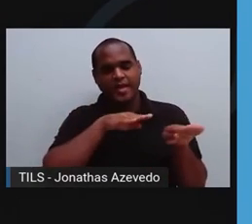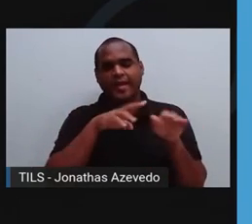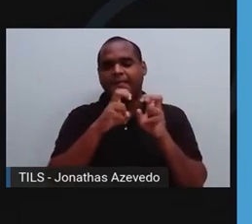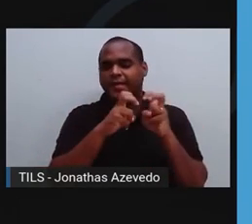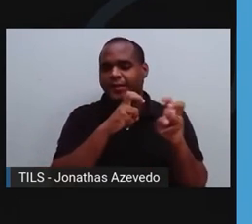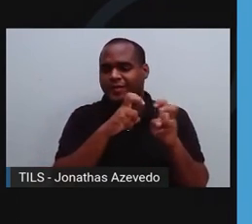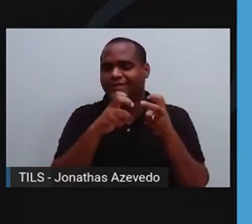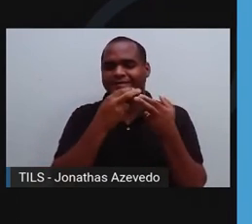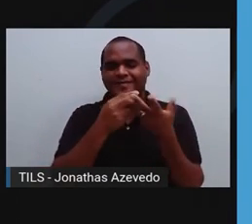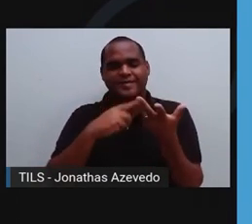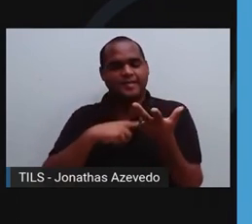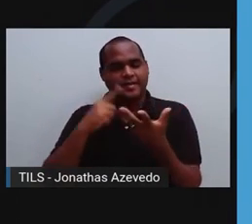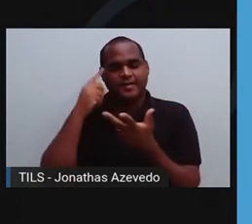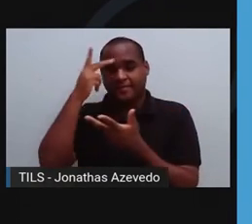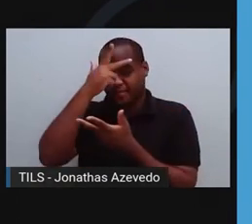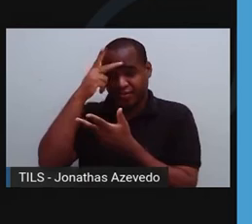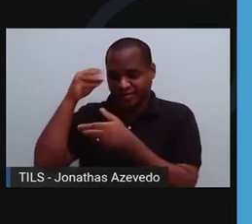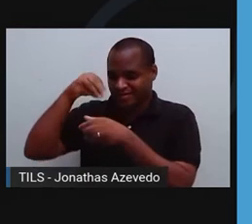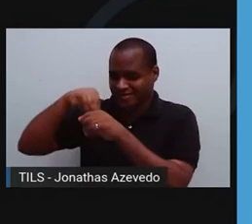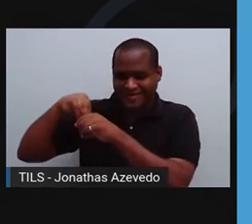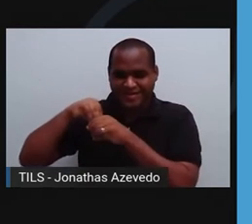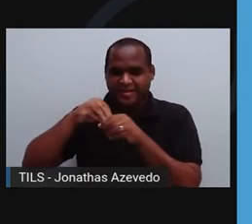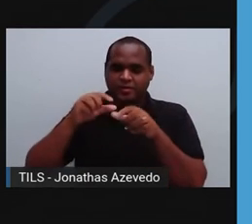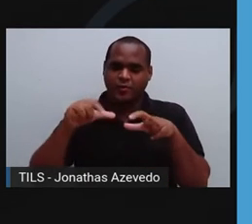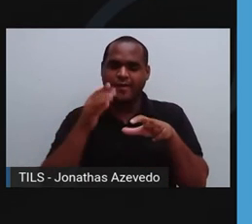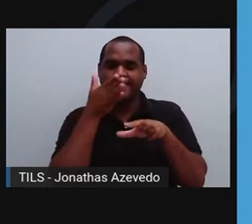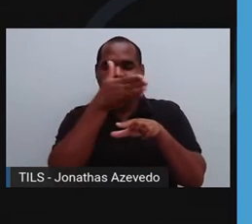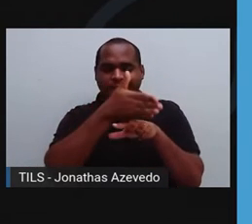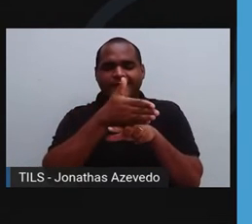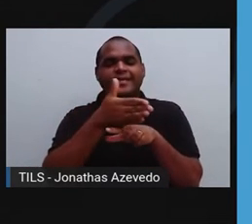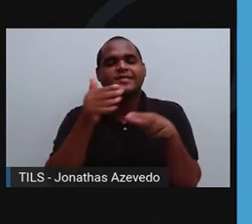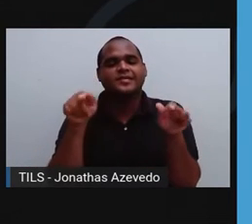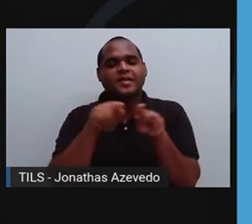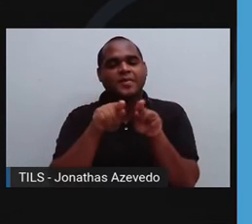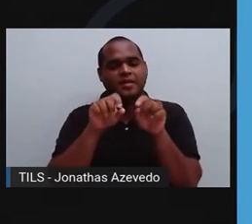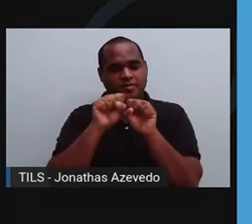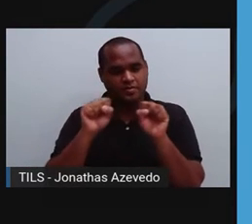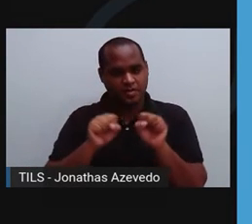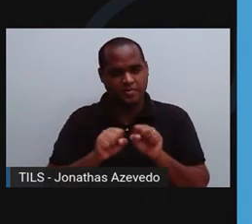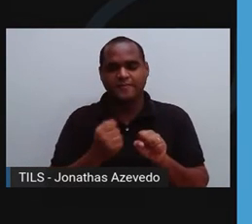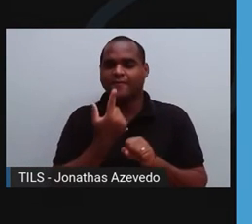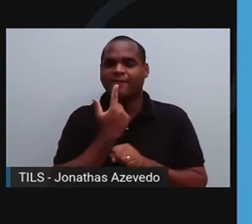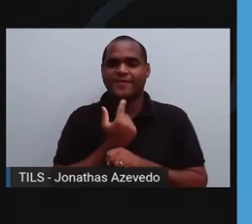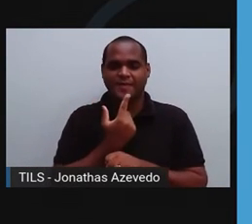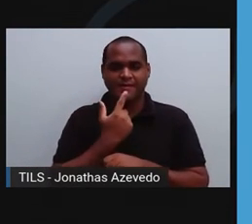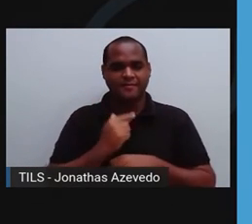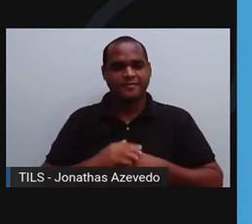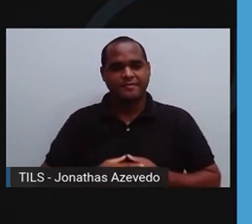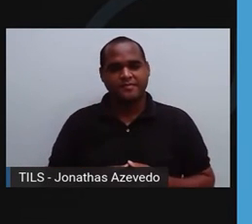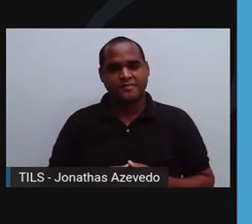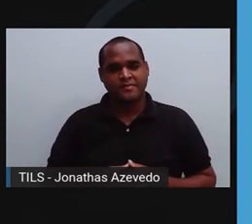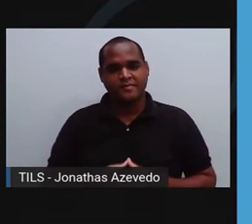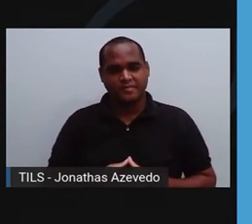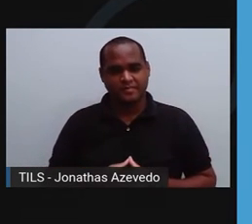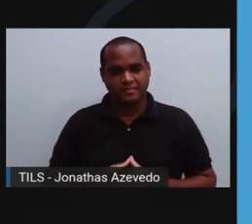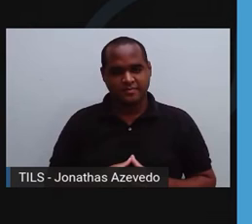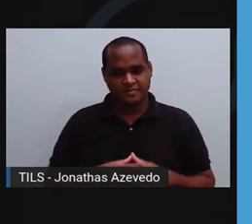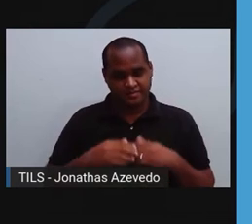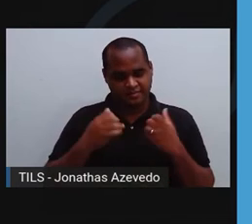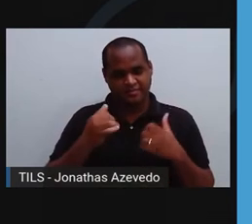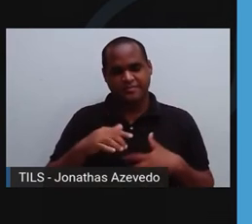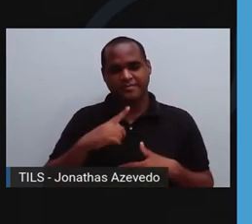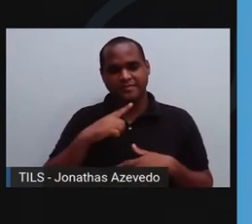que leva os passageiros a determinado lugar, assim é o sistema sanguíneo. Ele leva